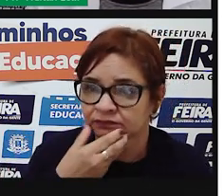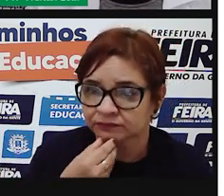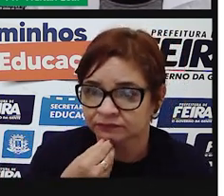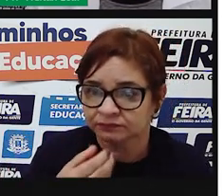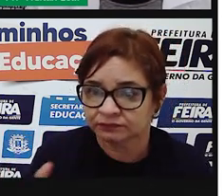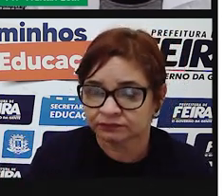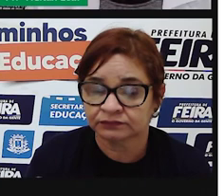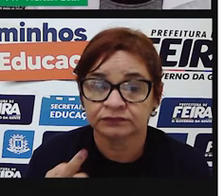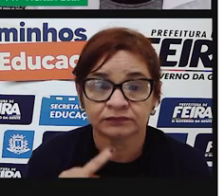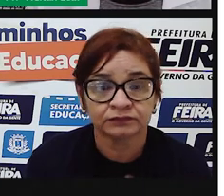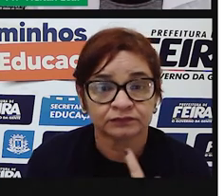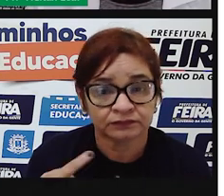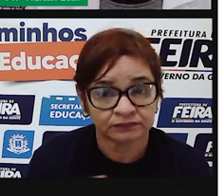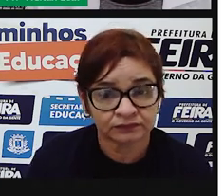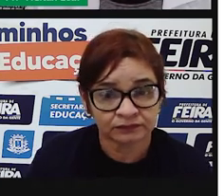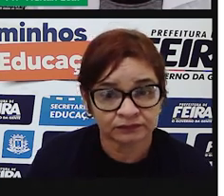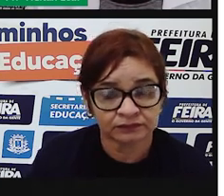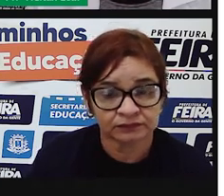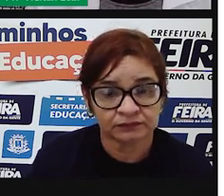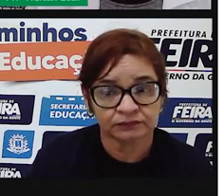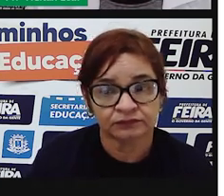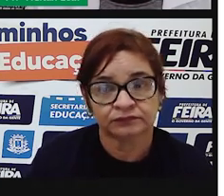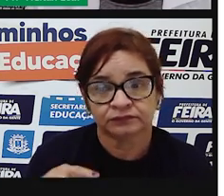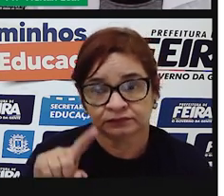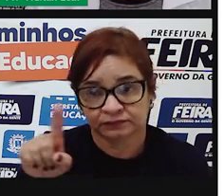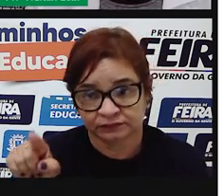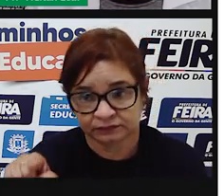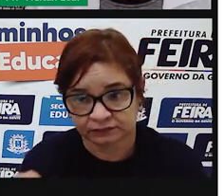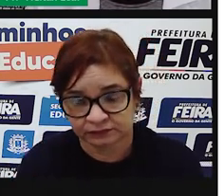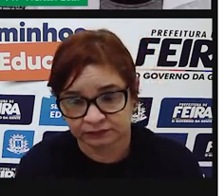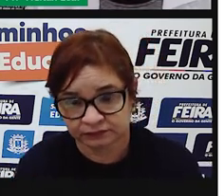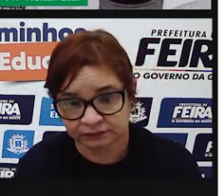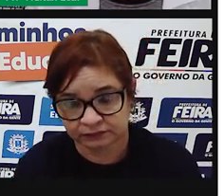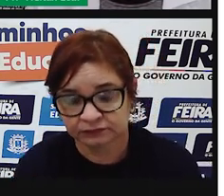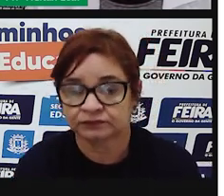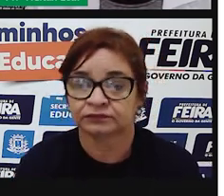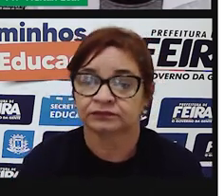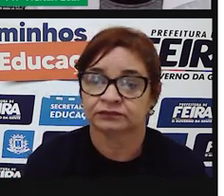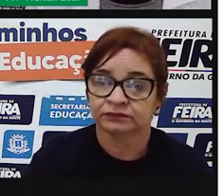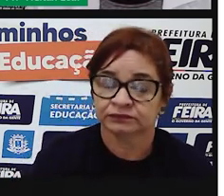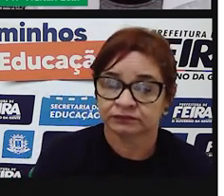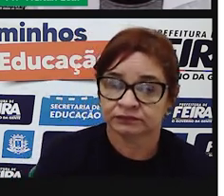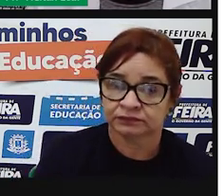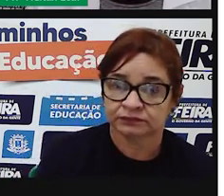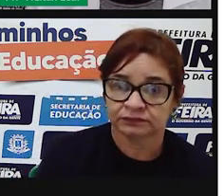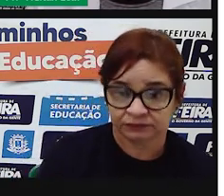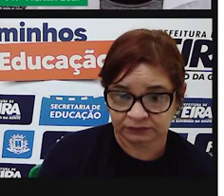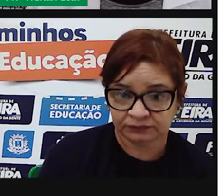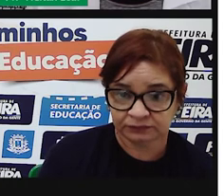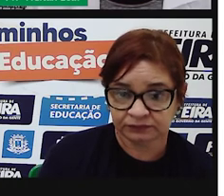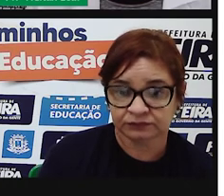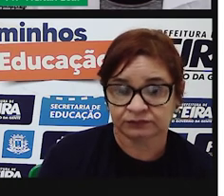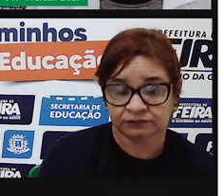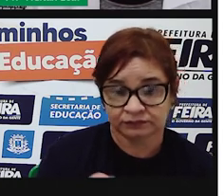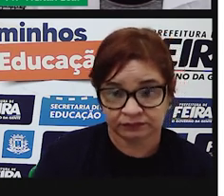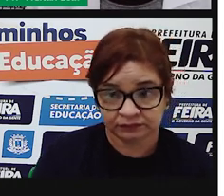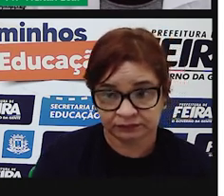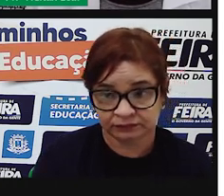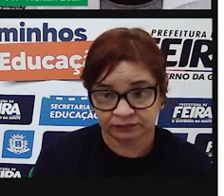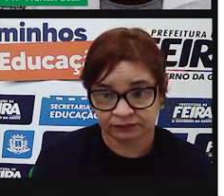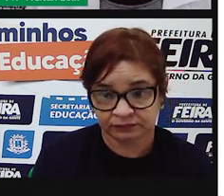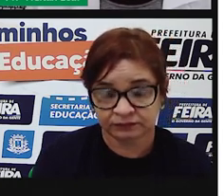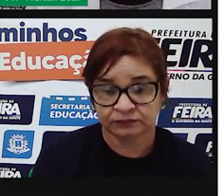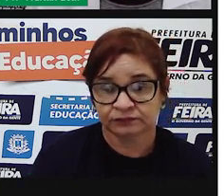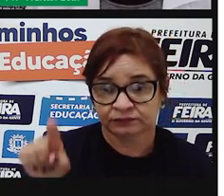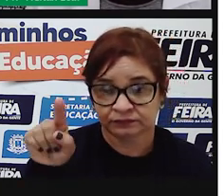aberta pelo travessão. O que a senhora deseja, madame? Então, observe que